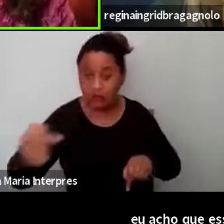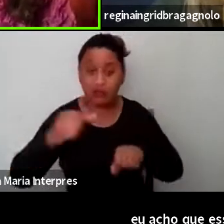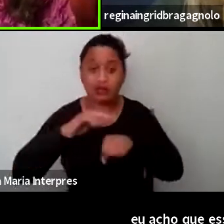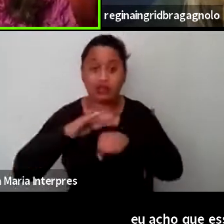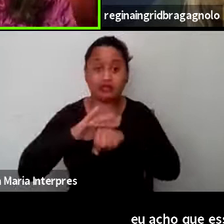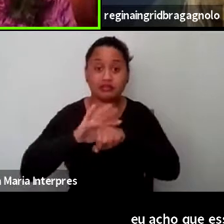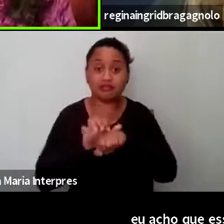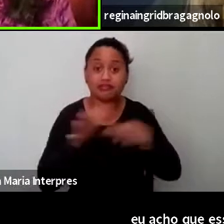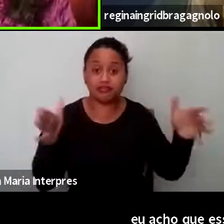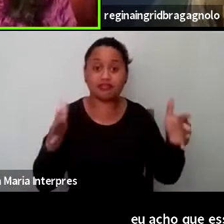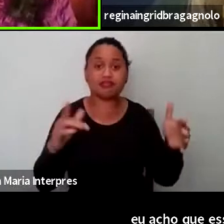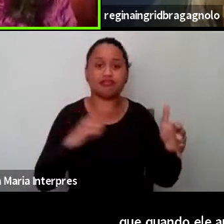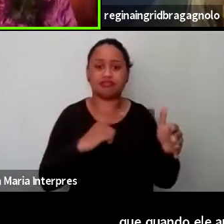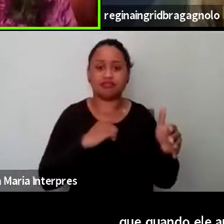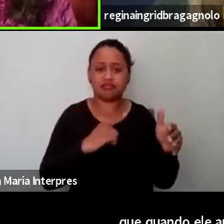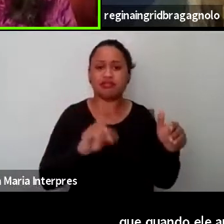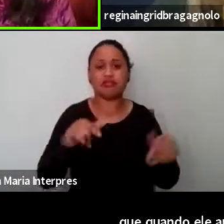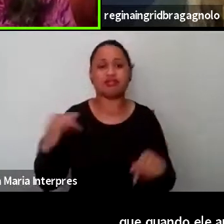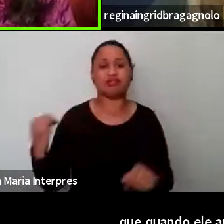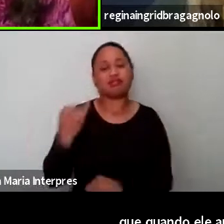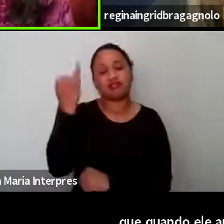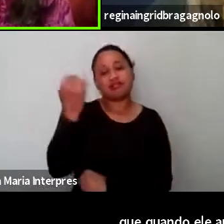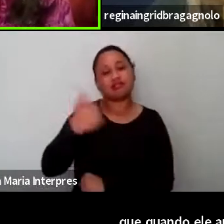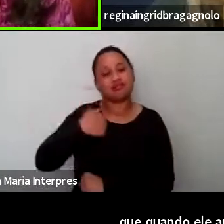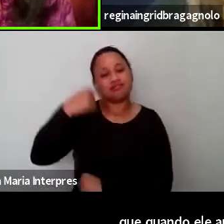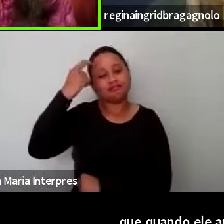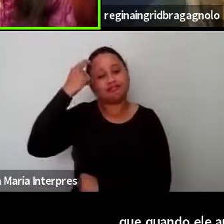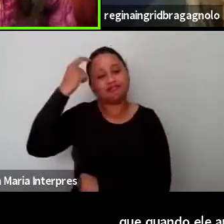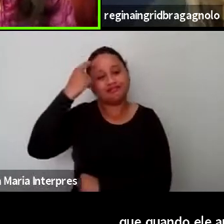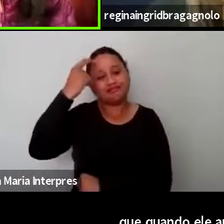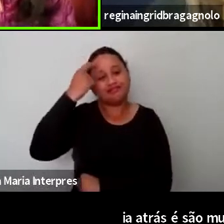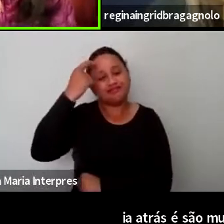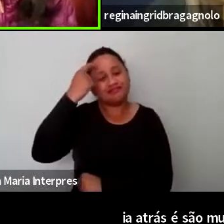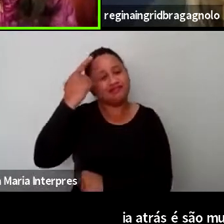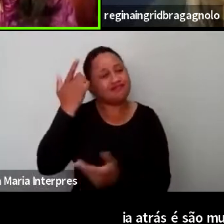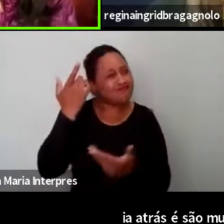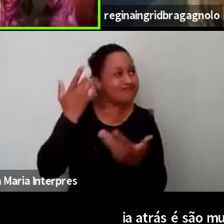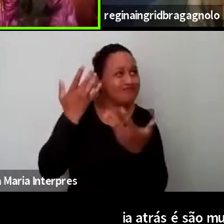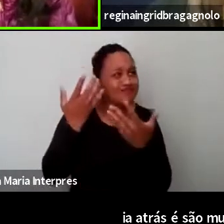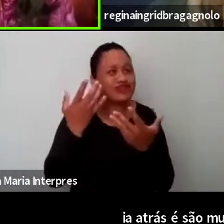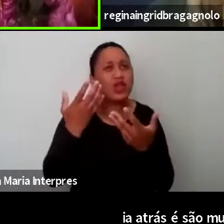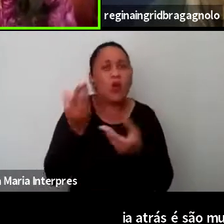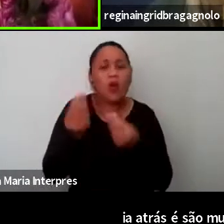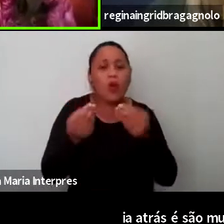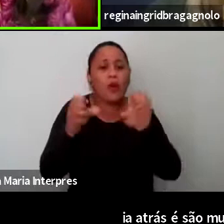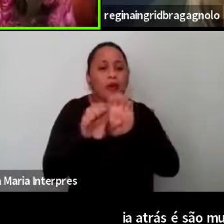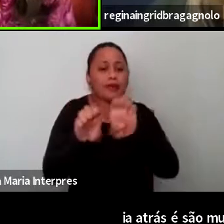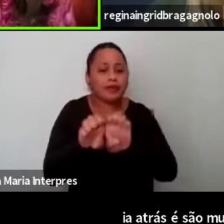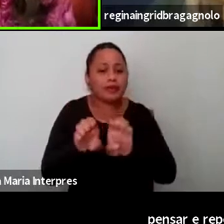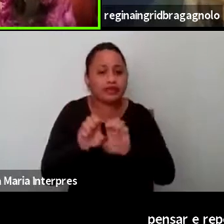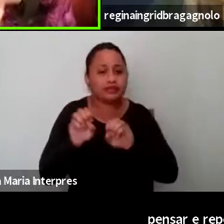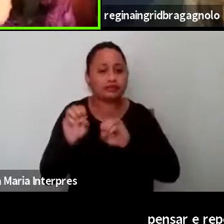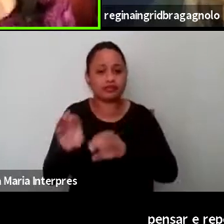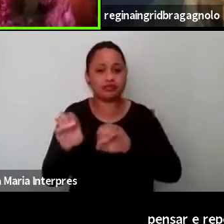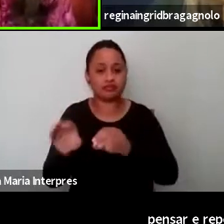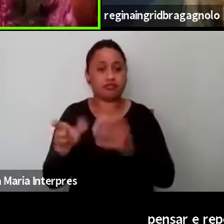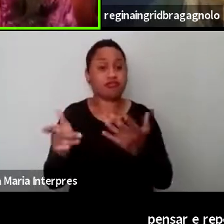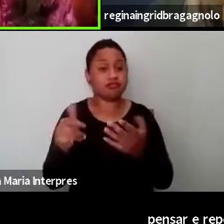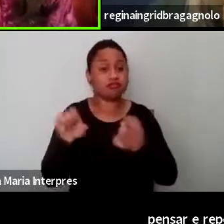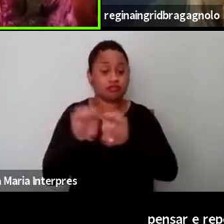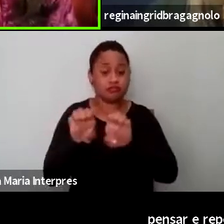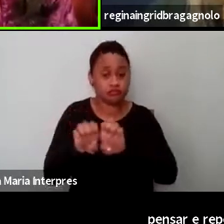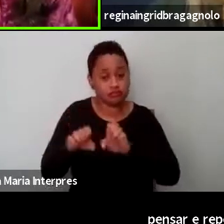importantes, assim, né, para a gente se repensar e repensar a estrutura da educação, né? A estrutura desse